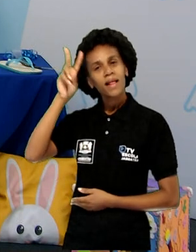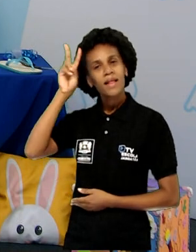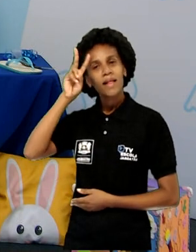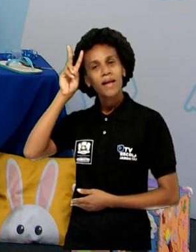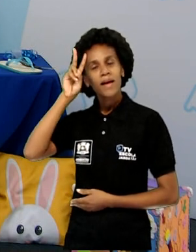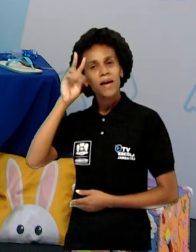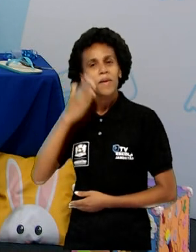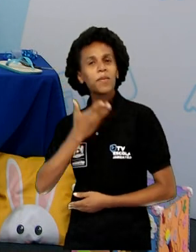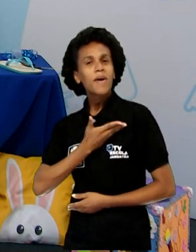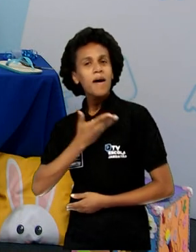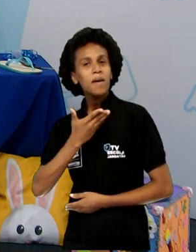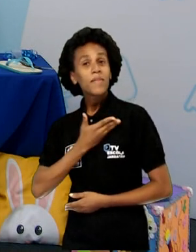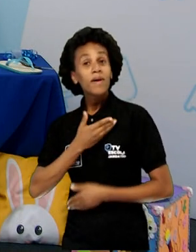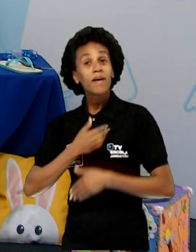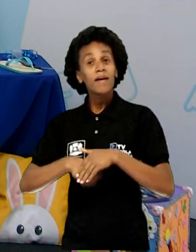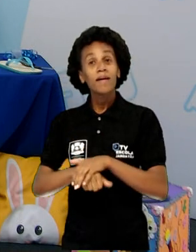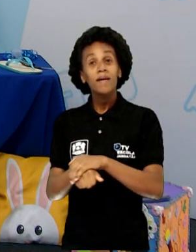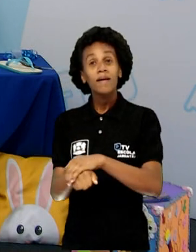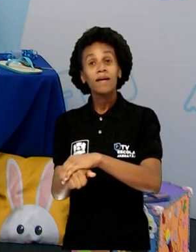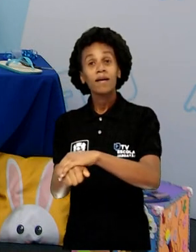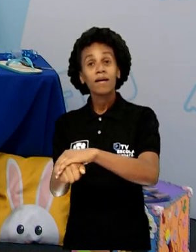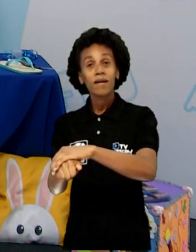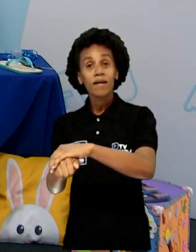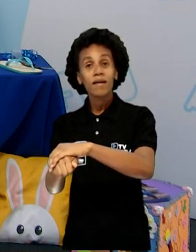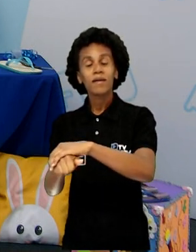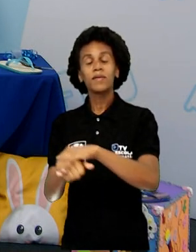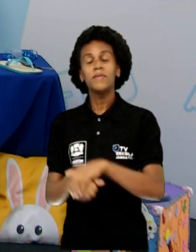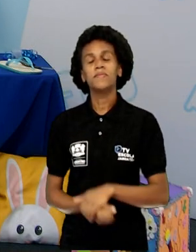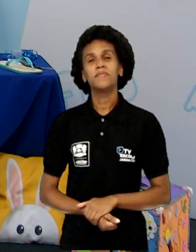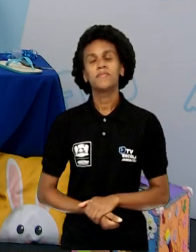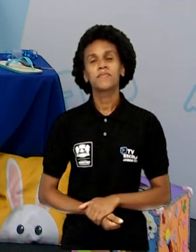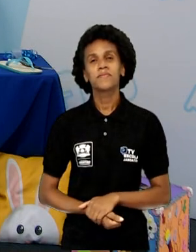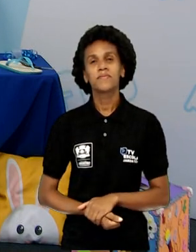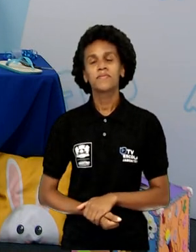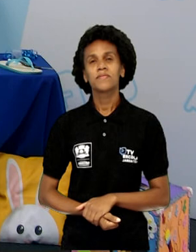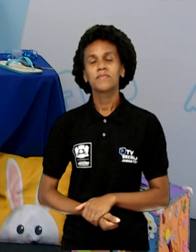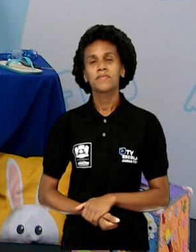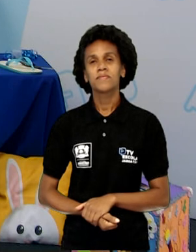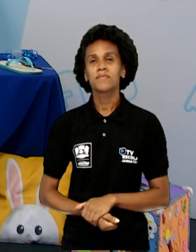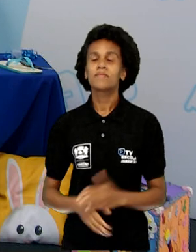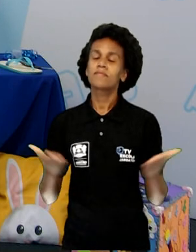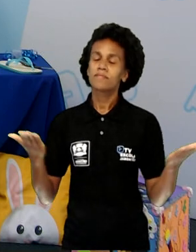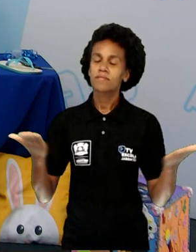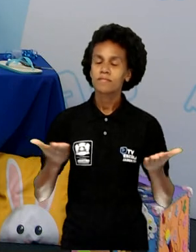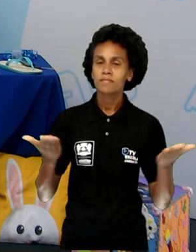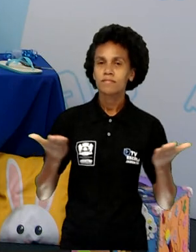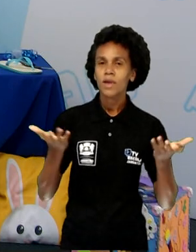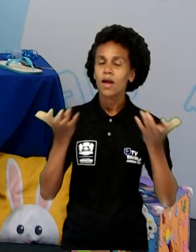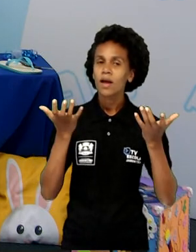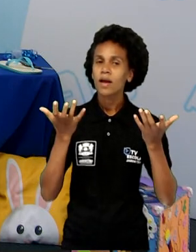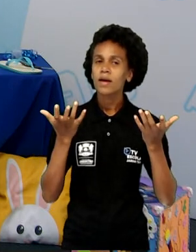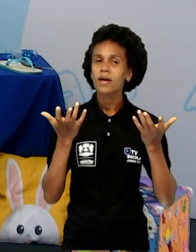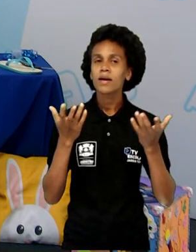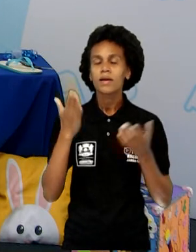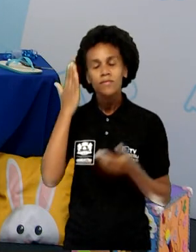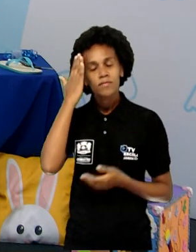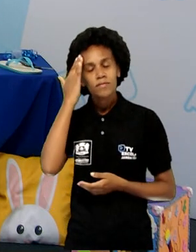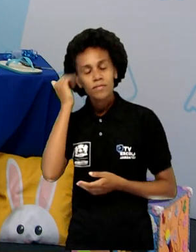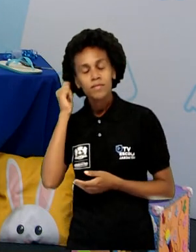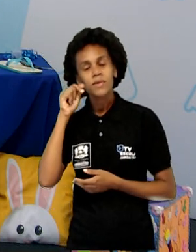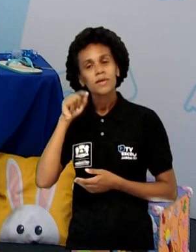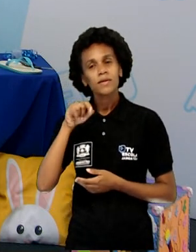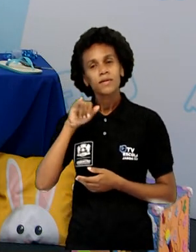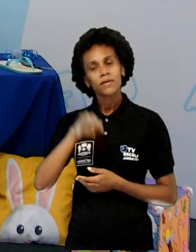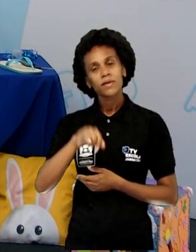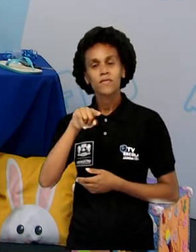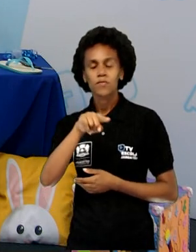amiga tartaruga. Agora, eu queria verificar se vocês identificaram aí no